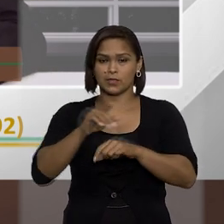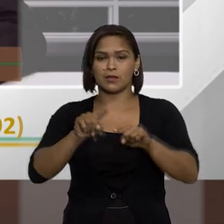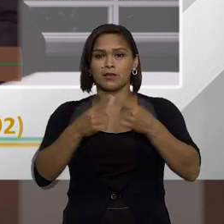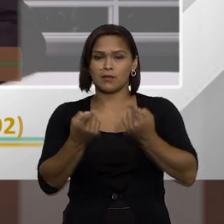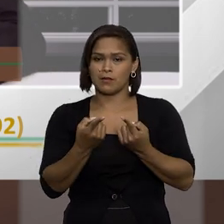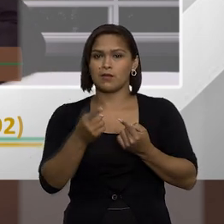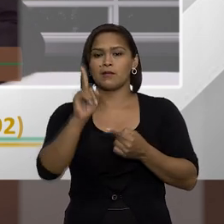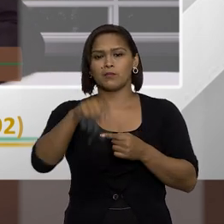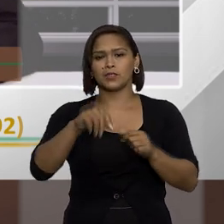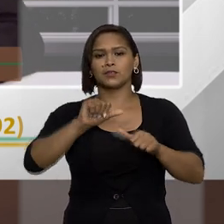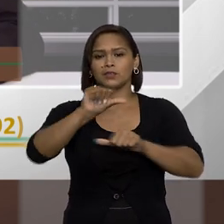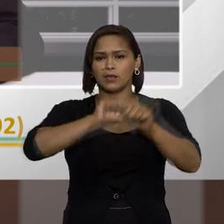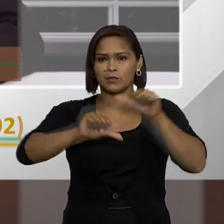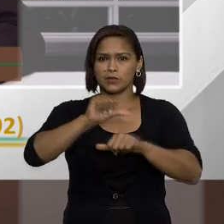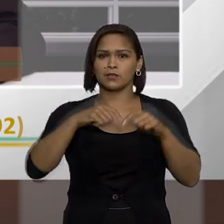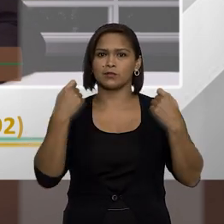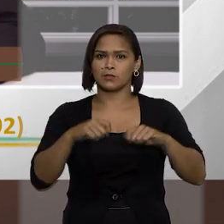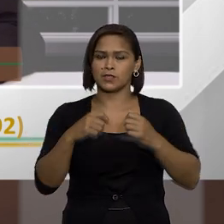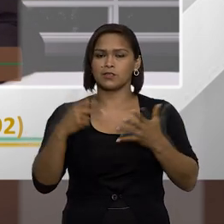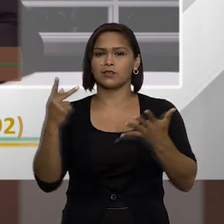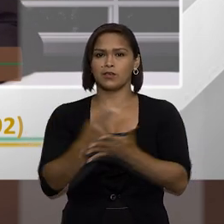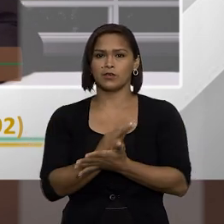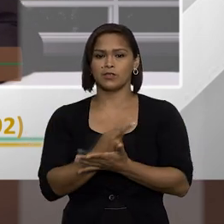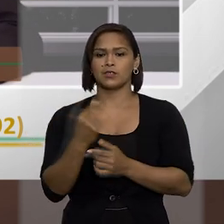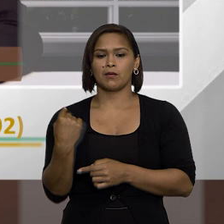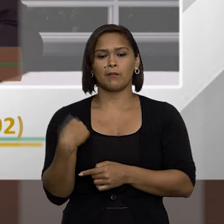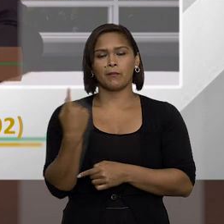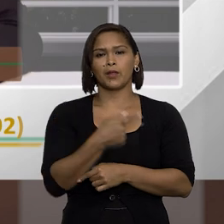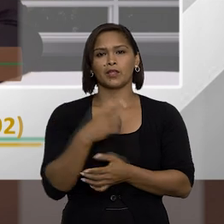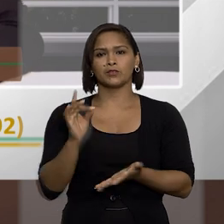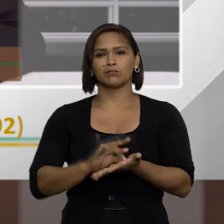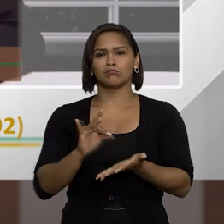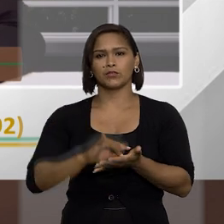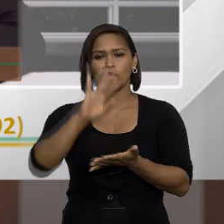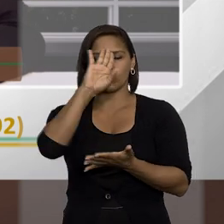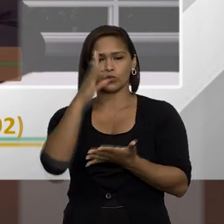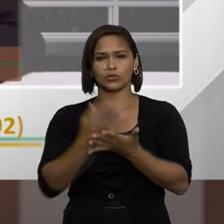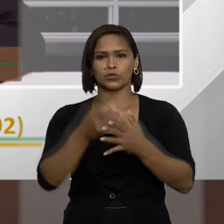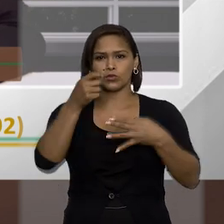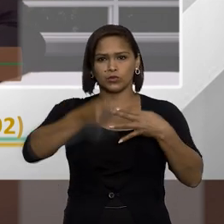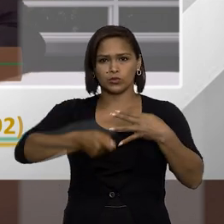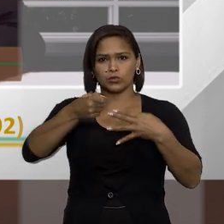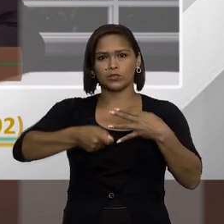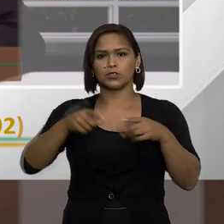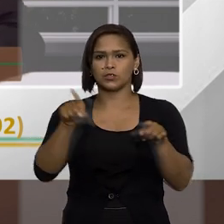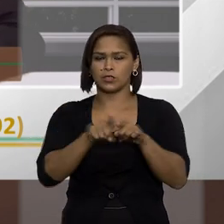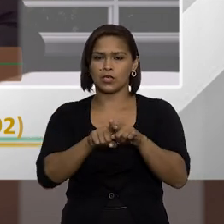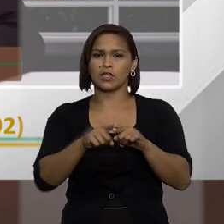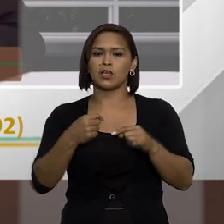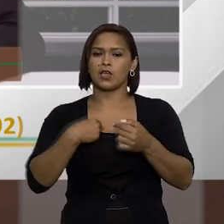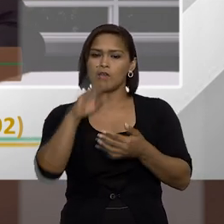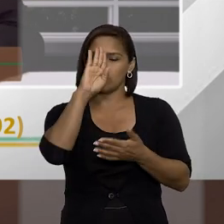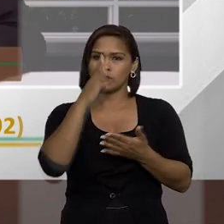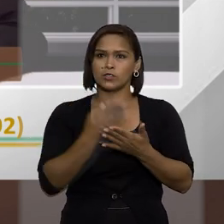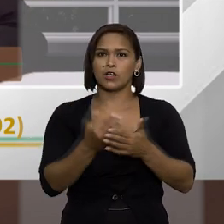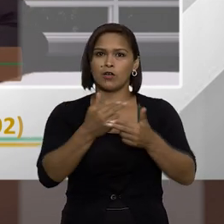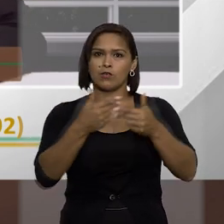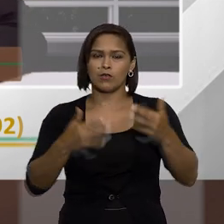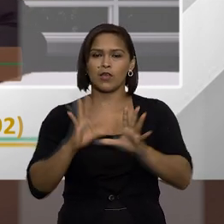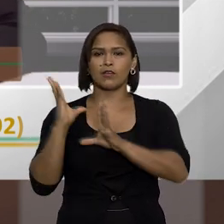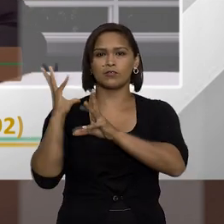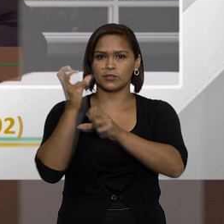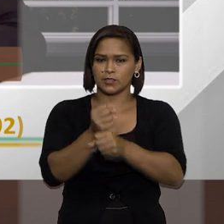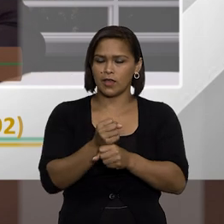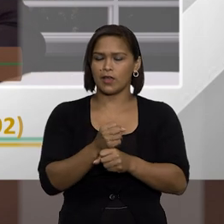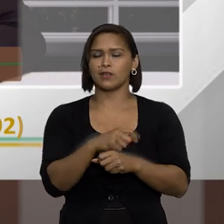mas é uma mudança necessária até para a gente realmente ter uma segurança jurídica maior eu creio que muitos pontos devem sim ser